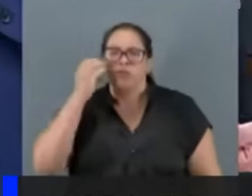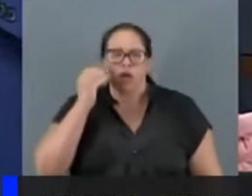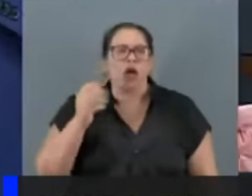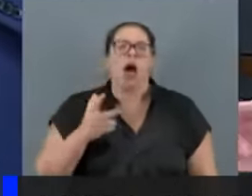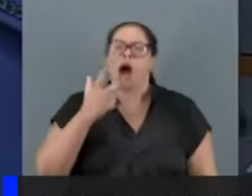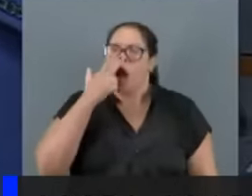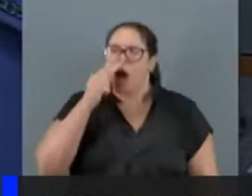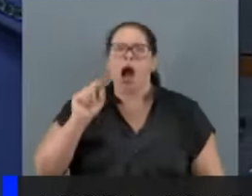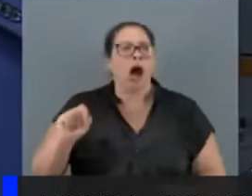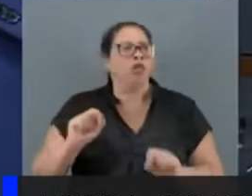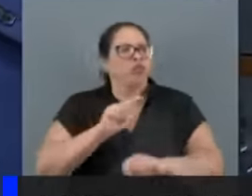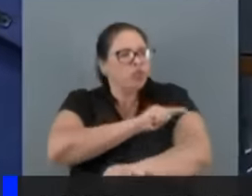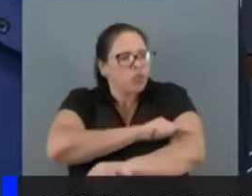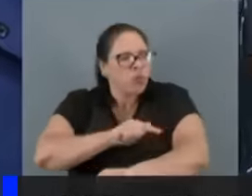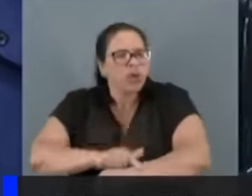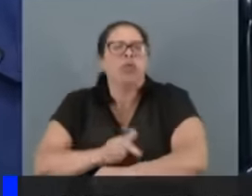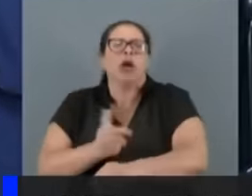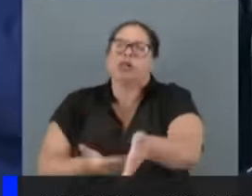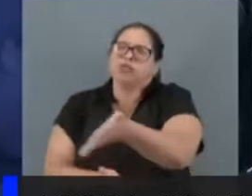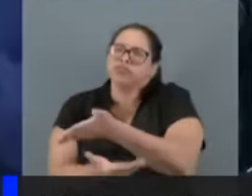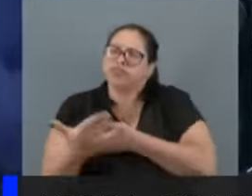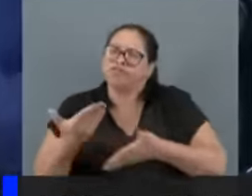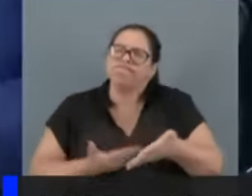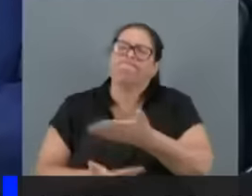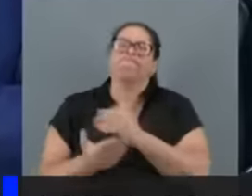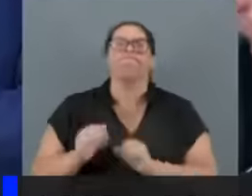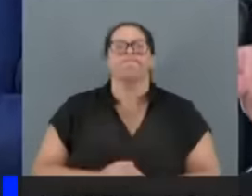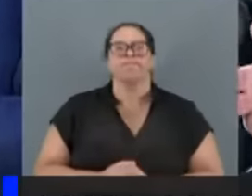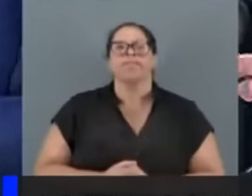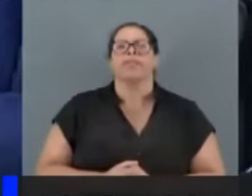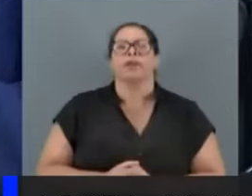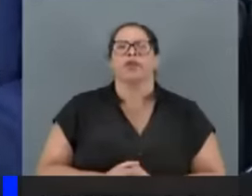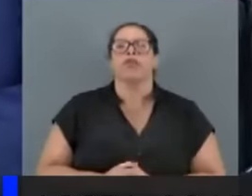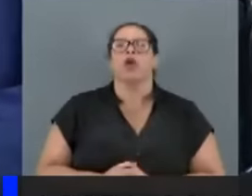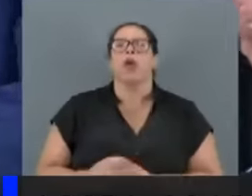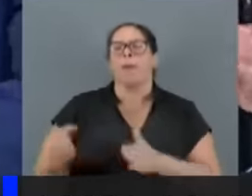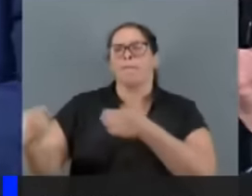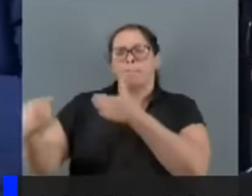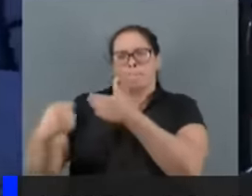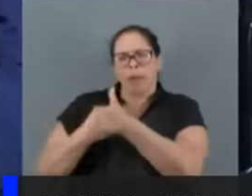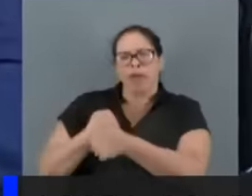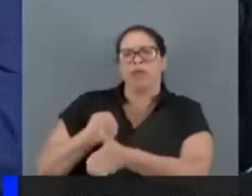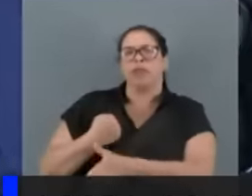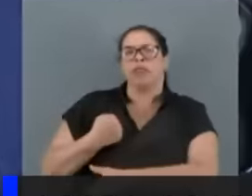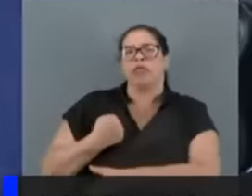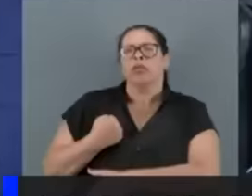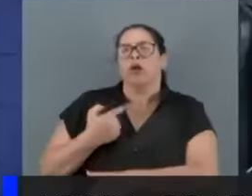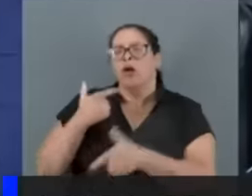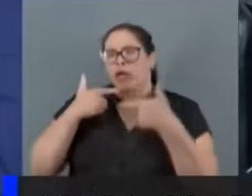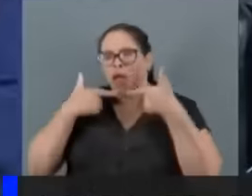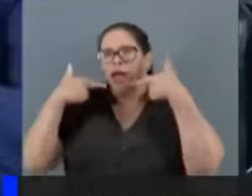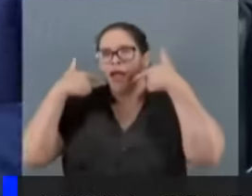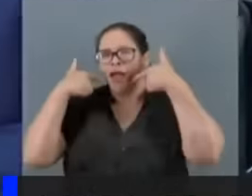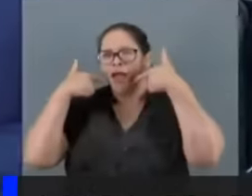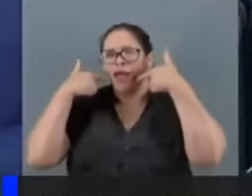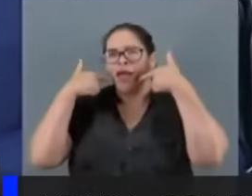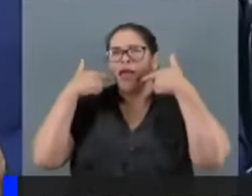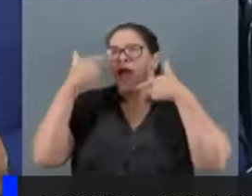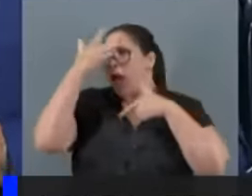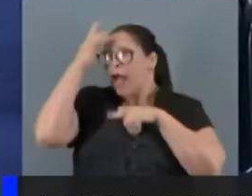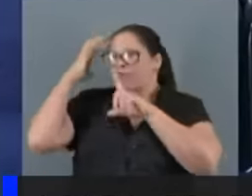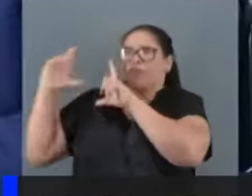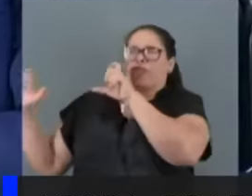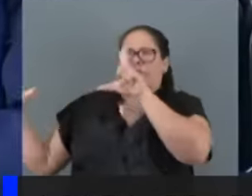cordialidade e civilidade. Vossa Excelência me perguntou algo, eu achei graça e dei uma risada. Tiraram várias fotos,